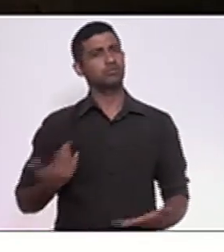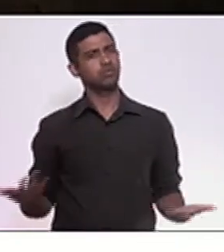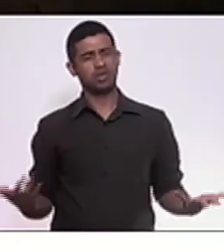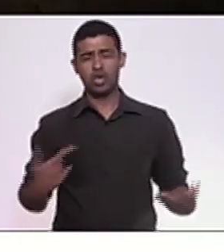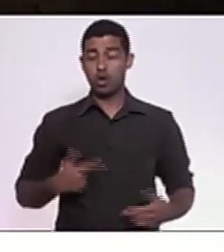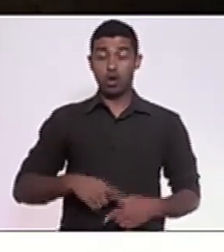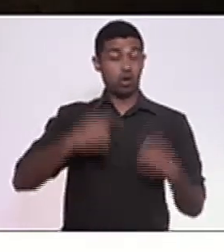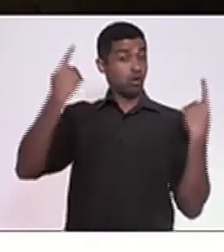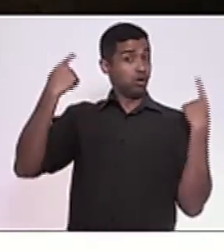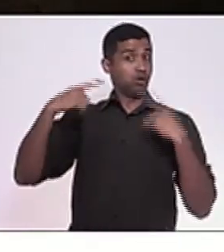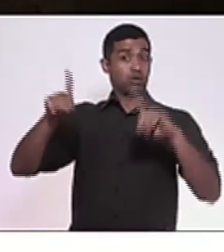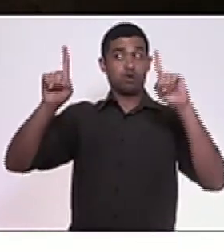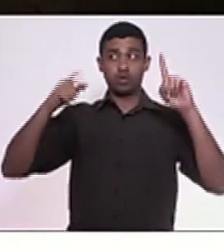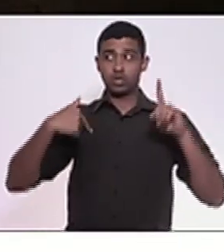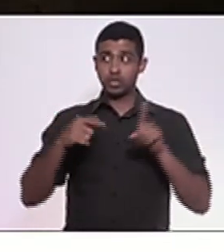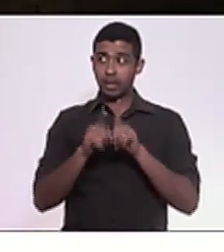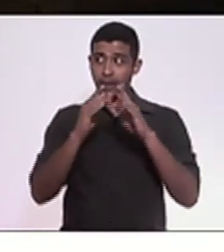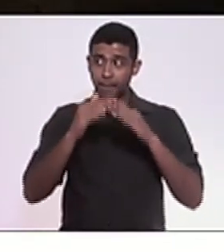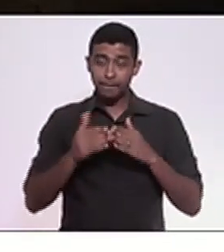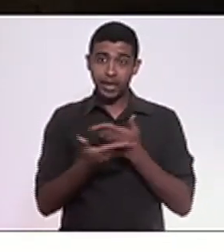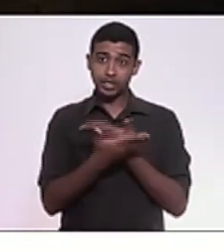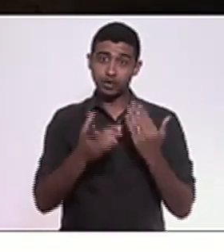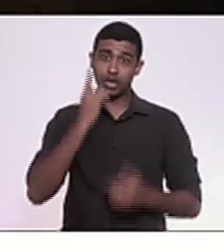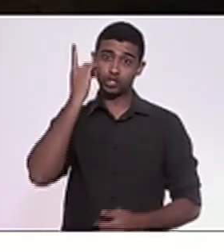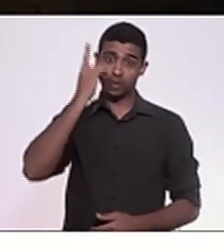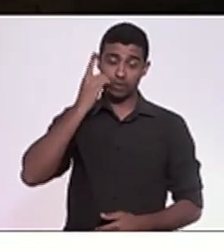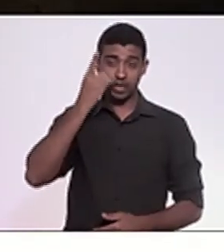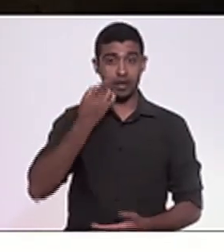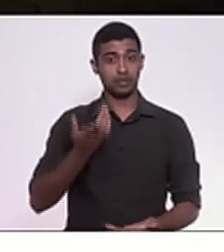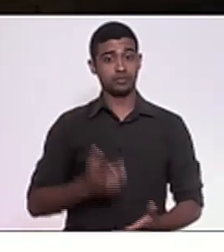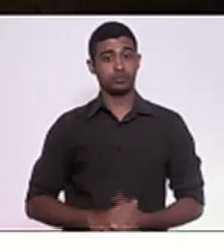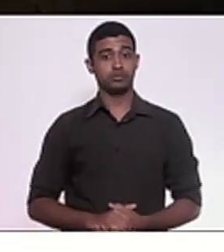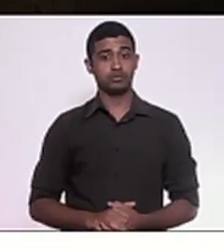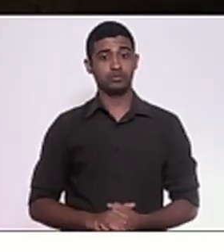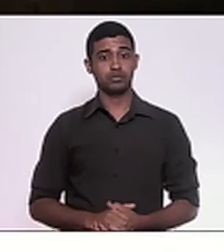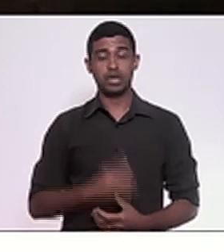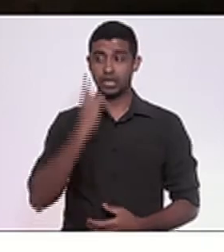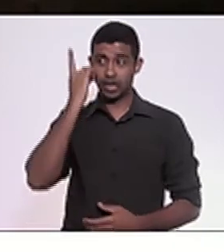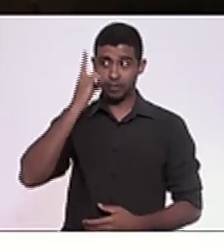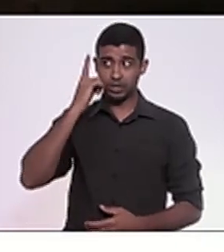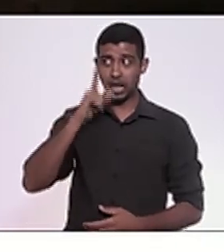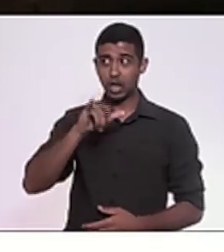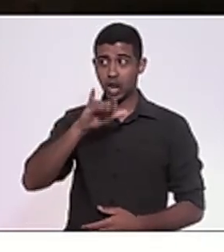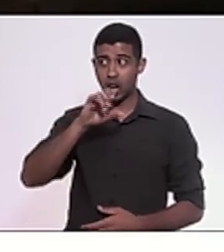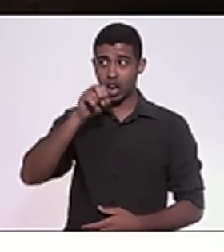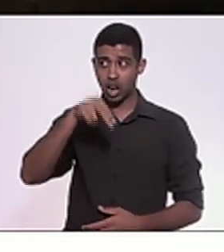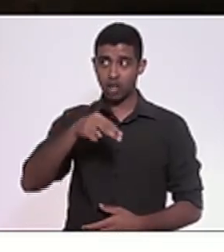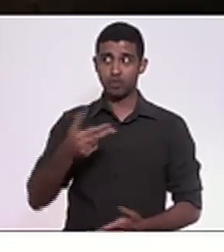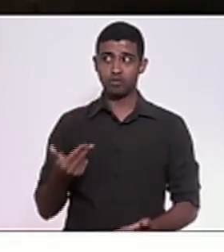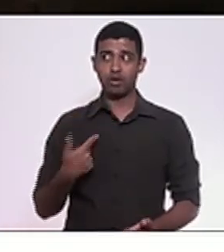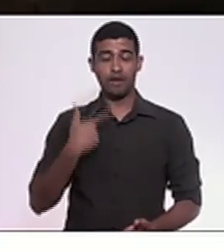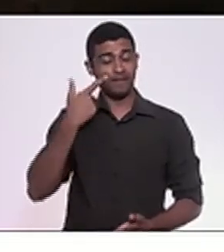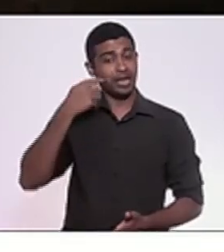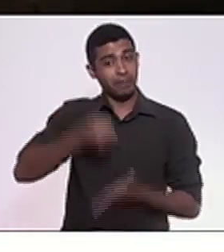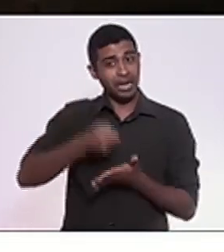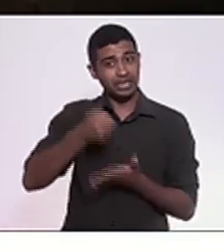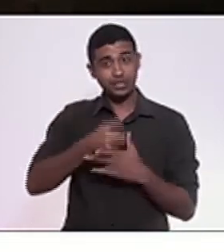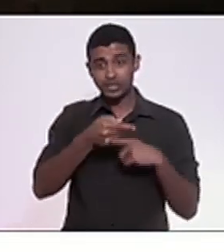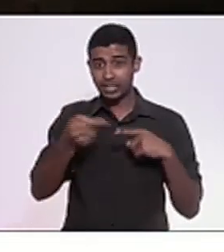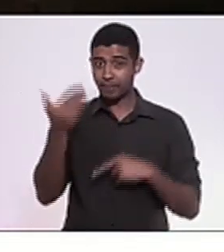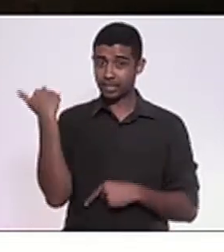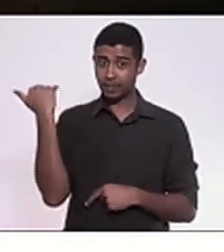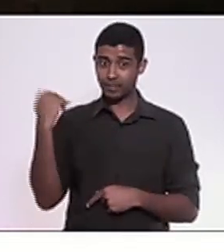repúdio e fica um apelo aos parlamentares, deputado Mink, que eu fiz até uma intervenção na semana passada porque